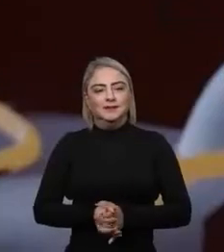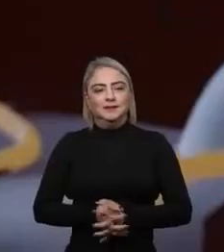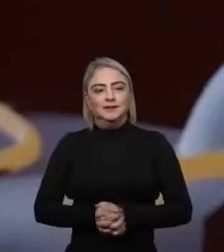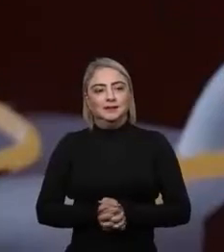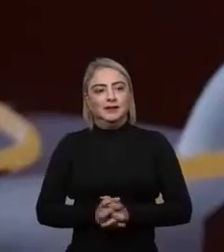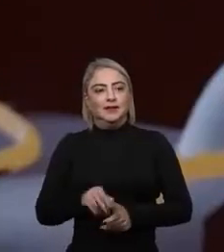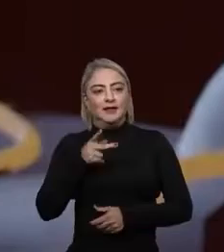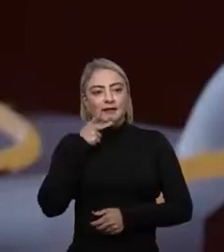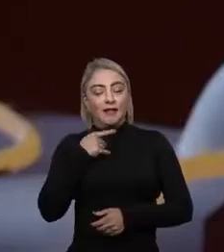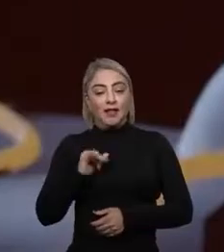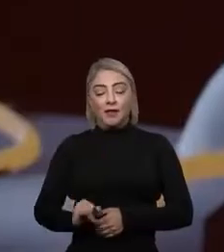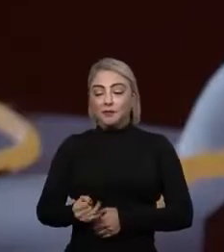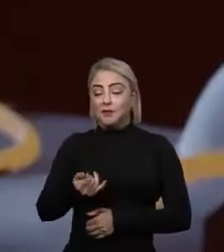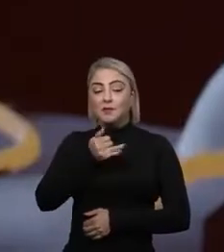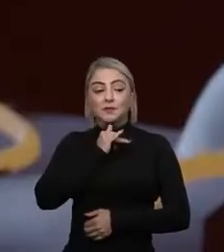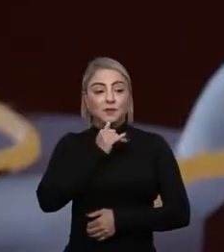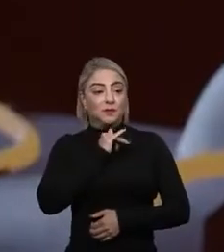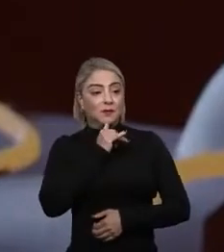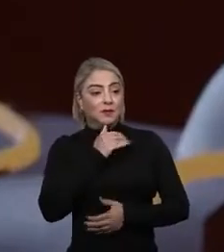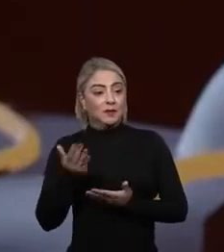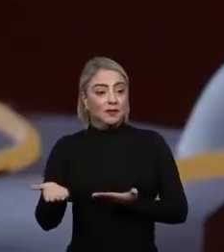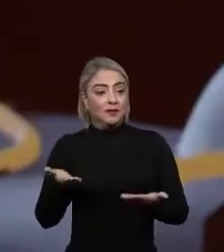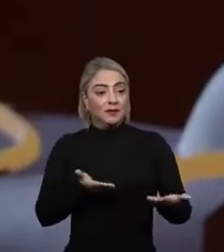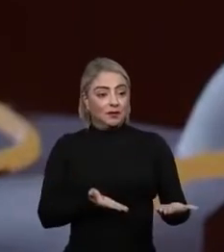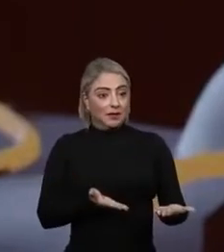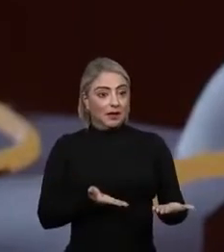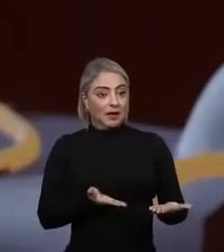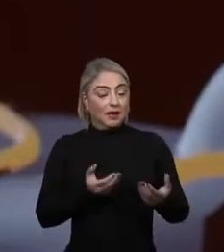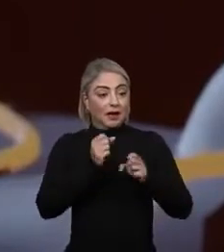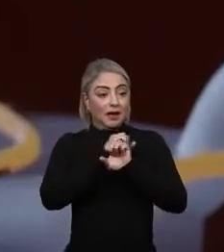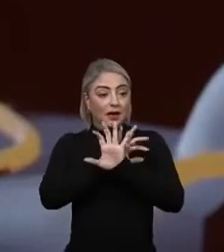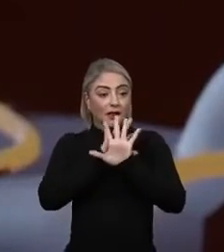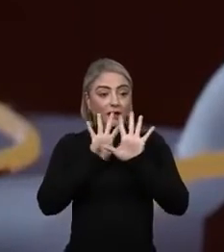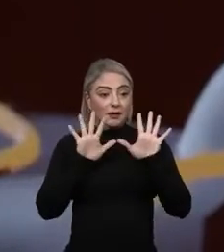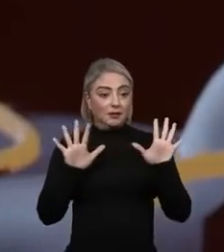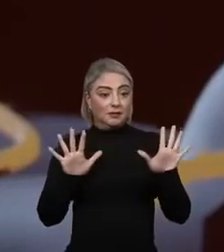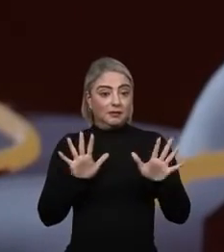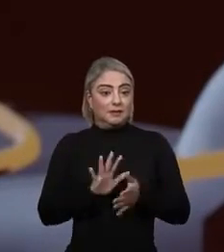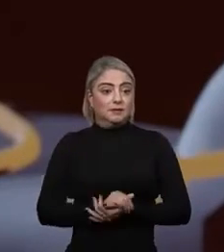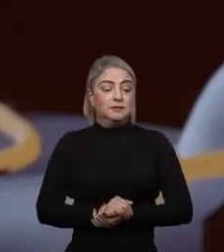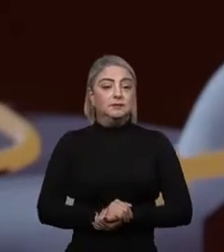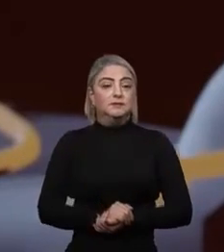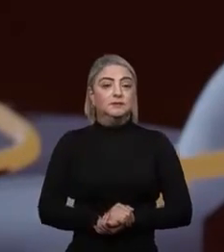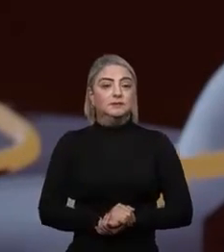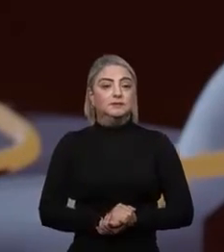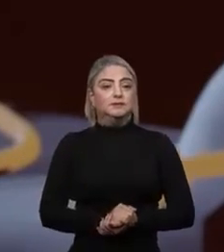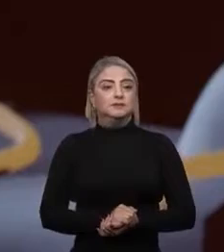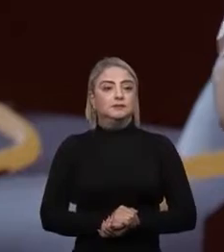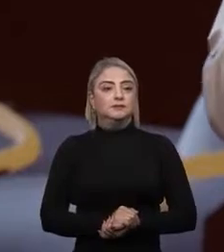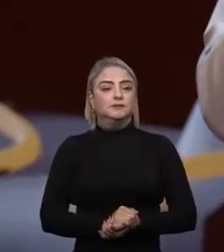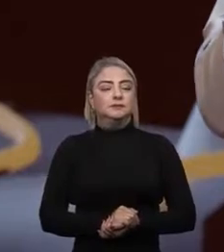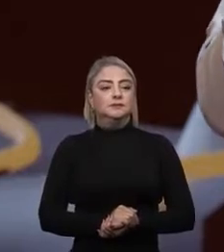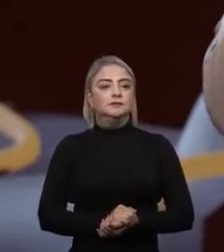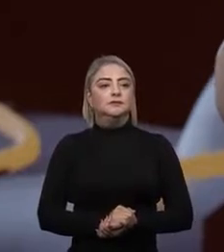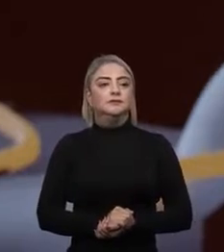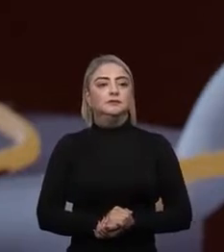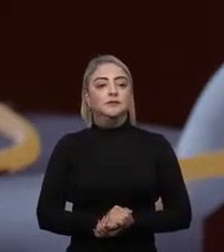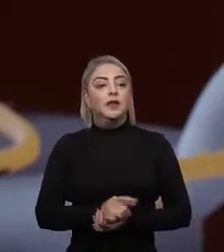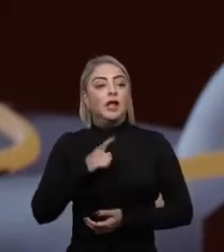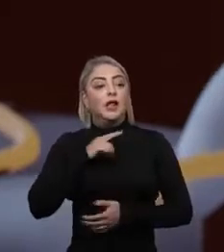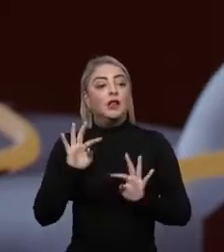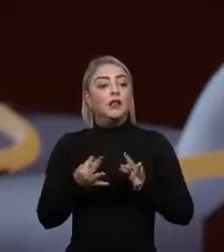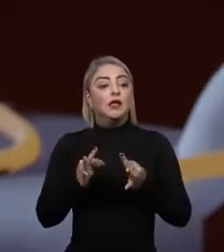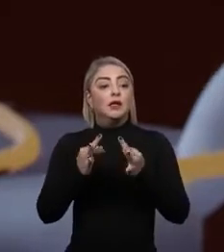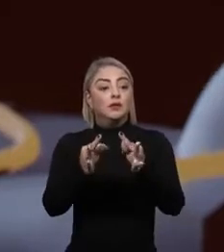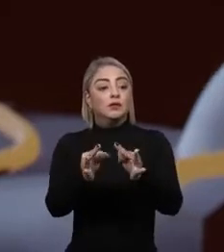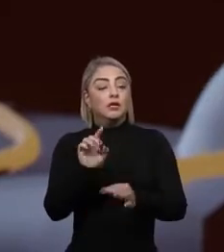dizer que, aproveitando o exemplo do que o Ivson trouxe para nós aqui, deixar muito claro que transformação digital não é aplicação massiva e intensiva de tecnologia